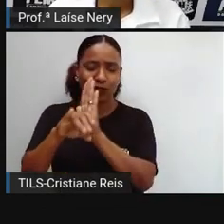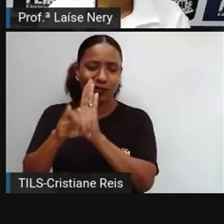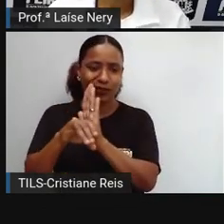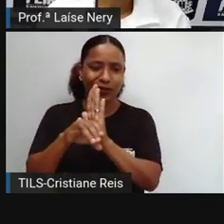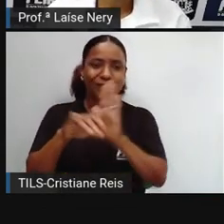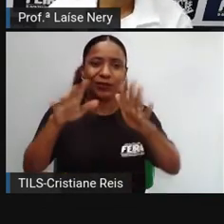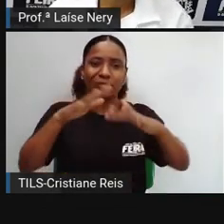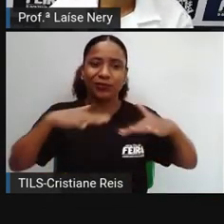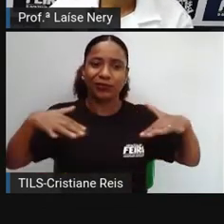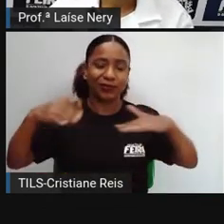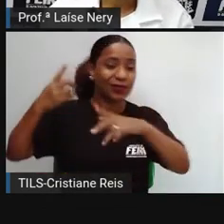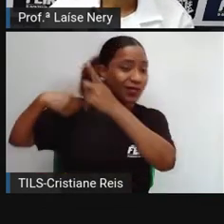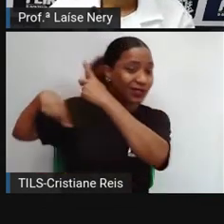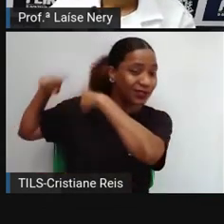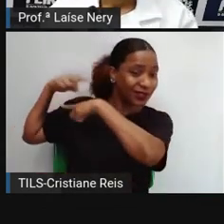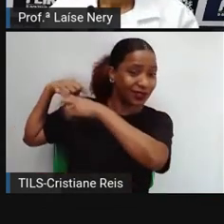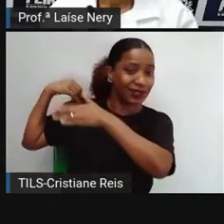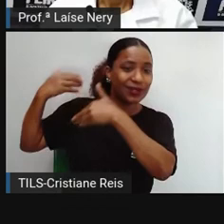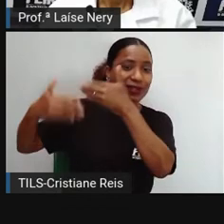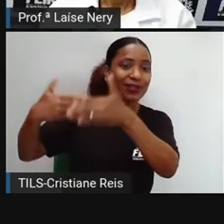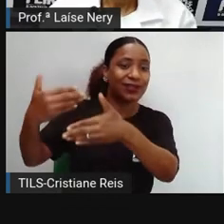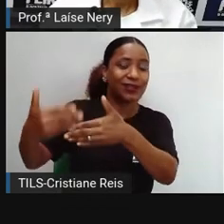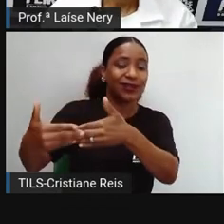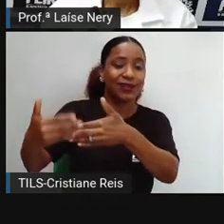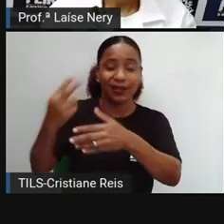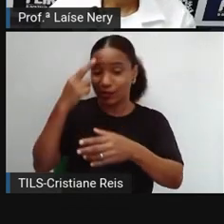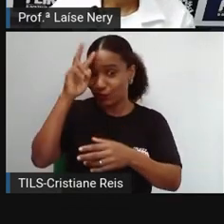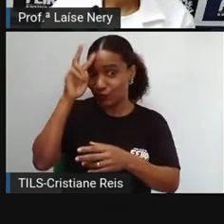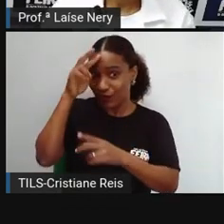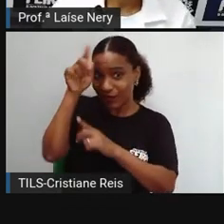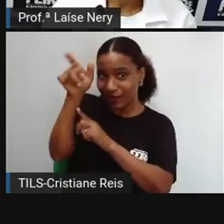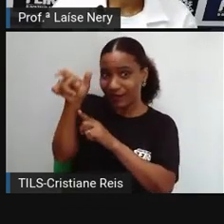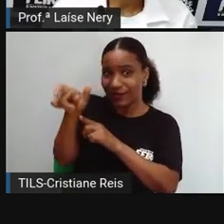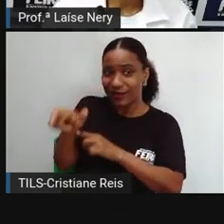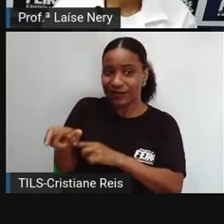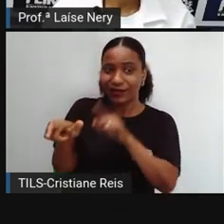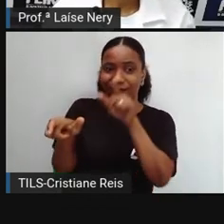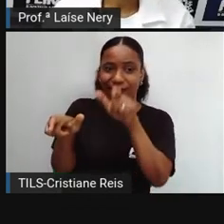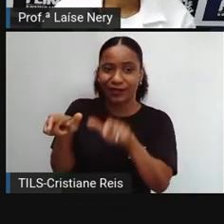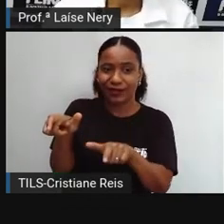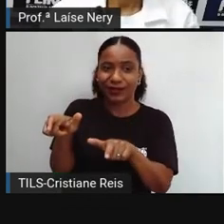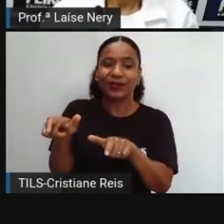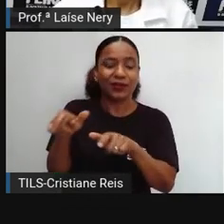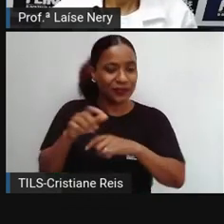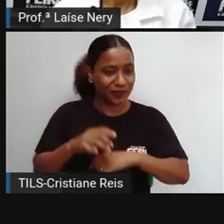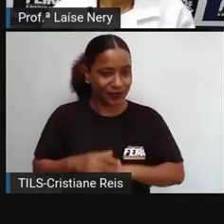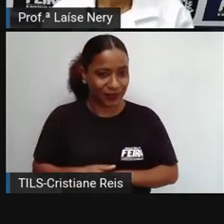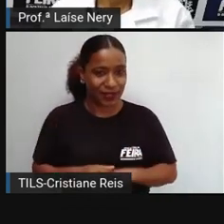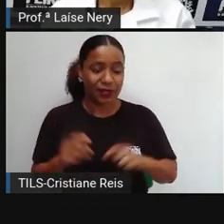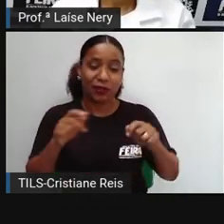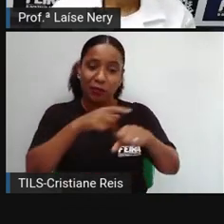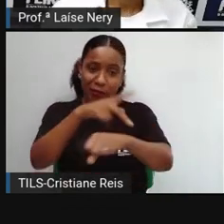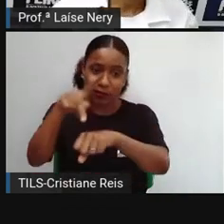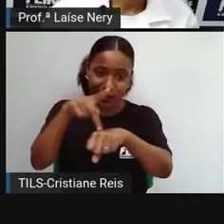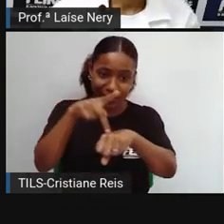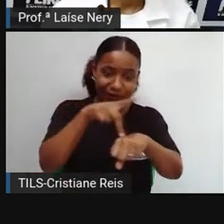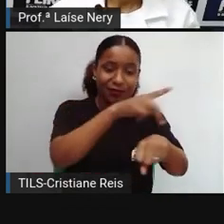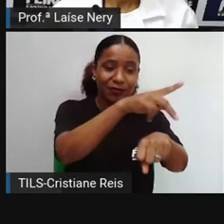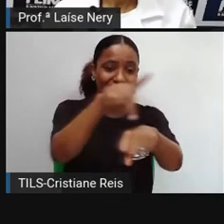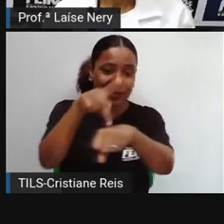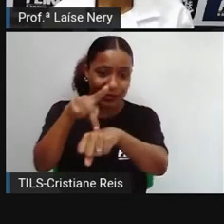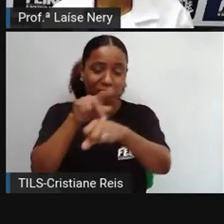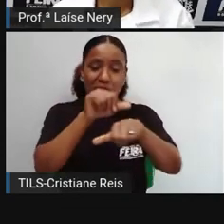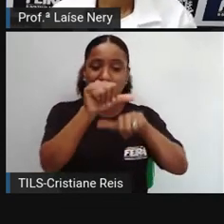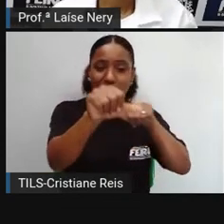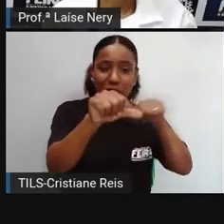ao longo da história. E por isso essa construção social pode mudar de país para país, de